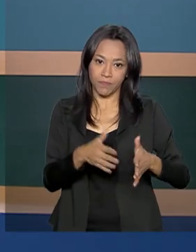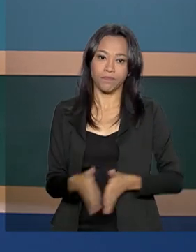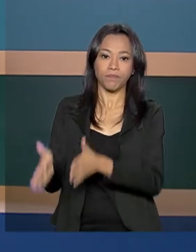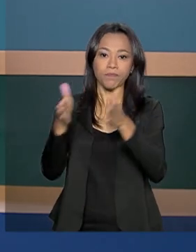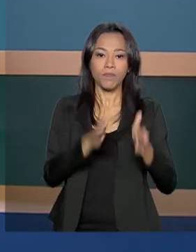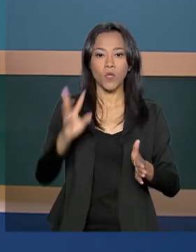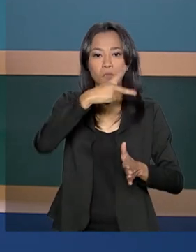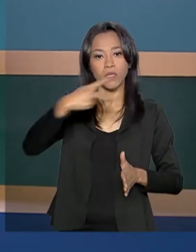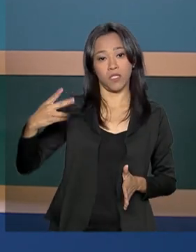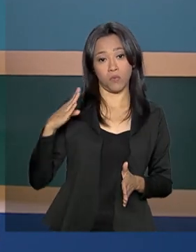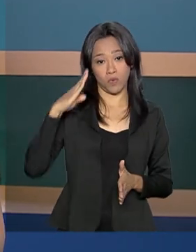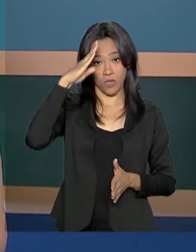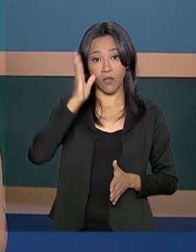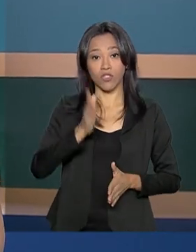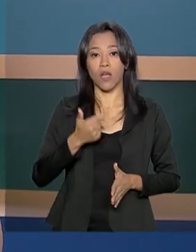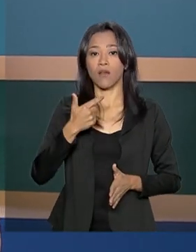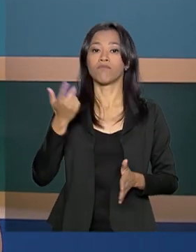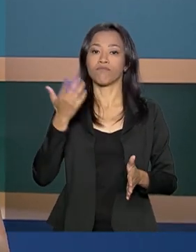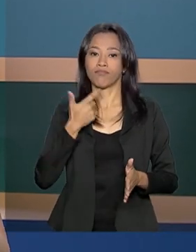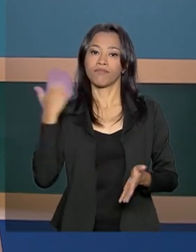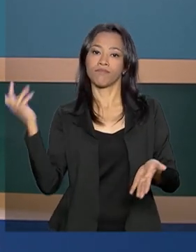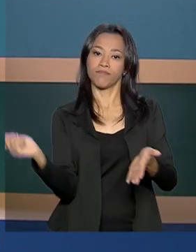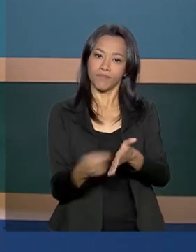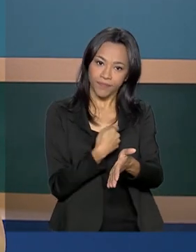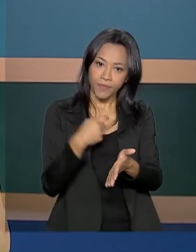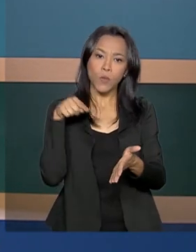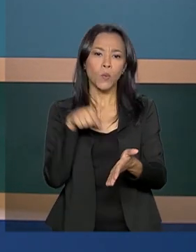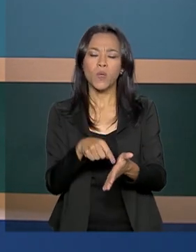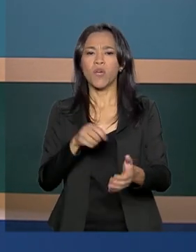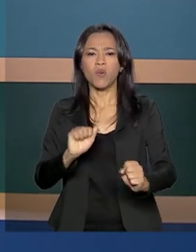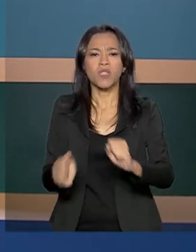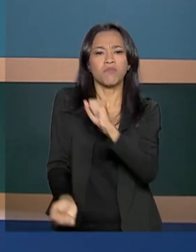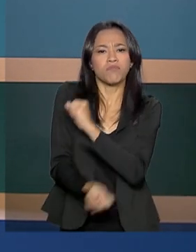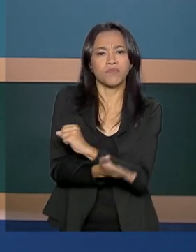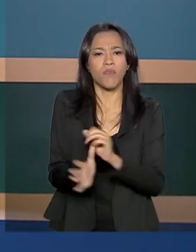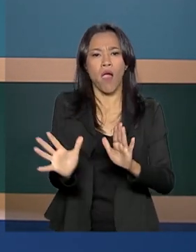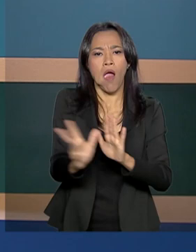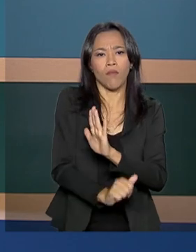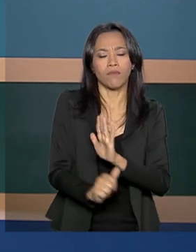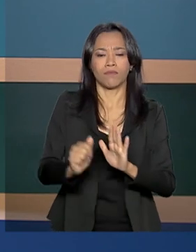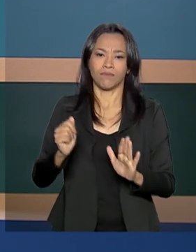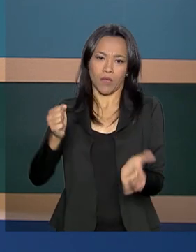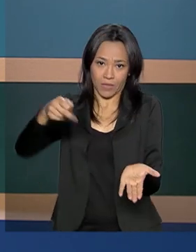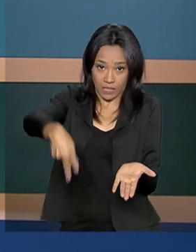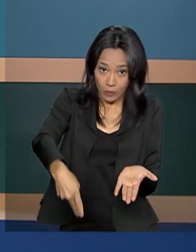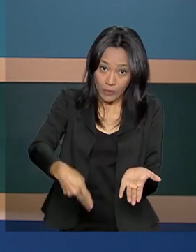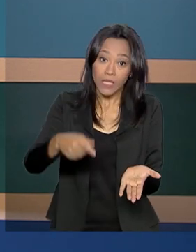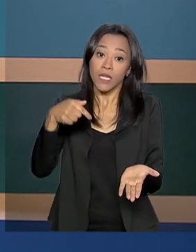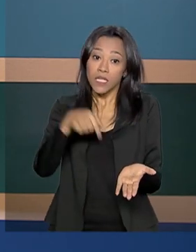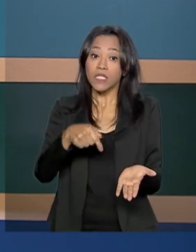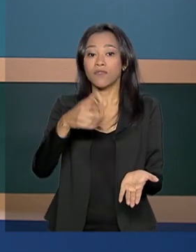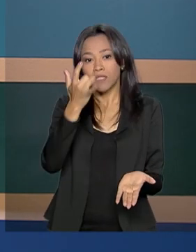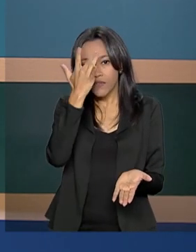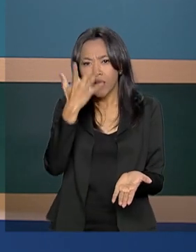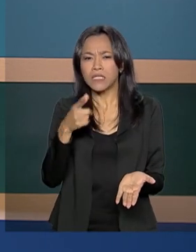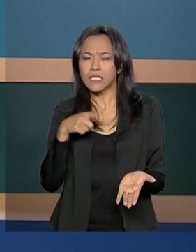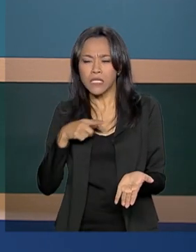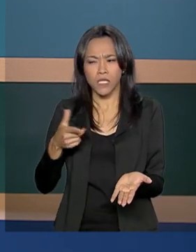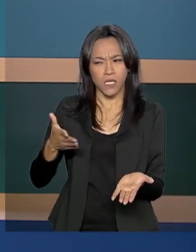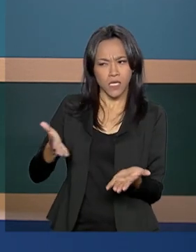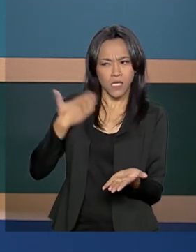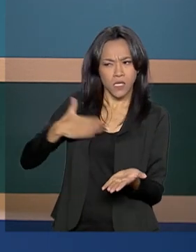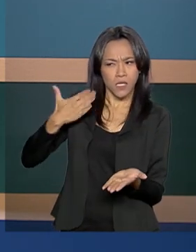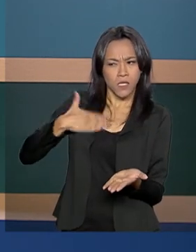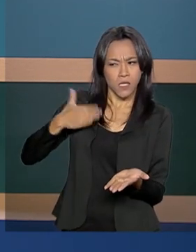O presidente Jair Bolsonaro sancionou a lei de combate a fraudes previdenciárias. O texto facilita a revisão de benefícios com indícios de